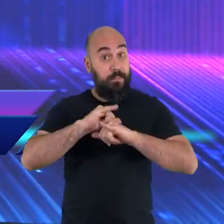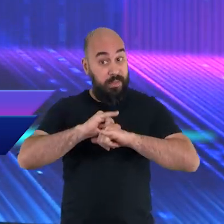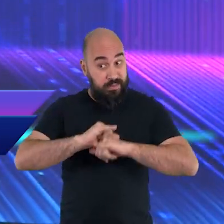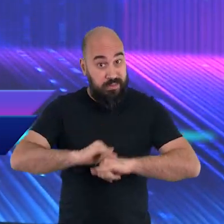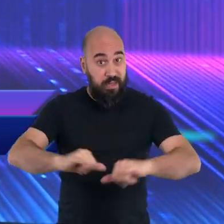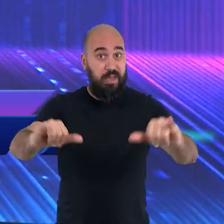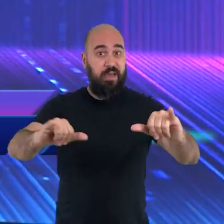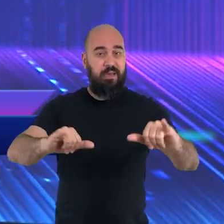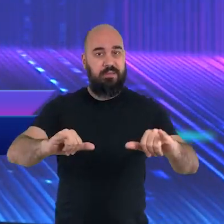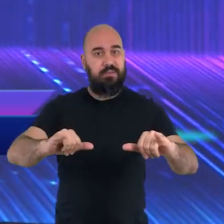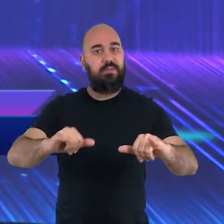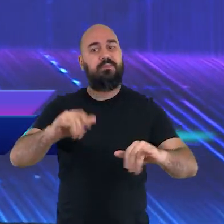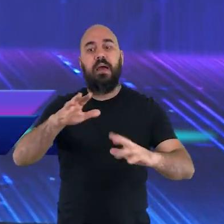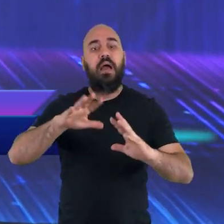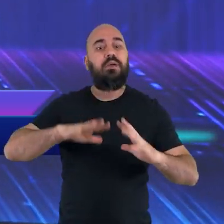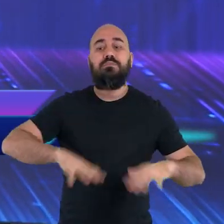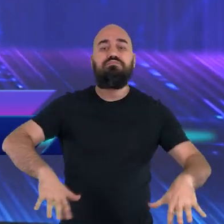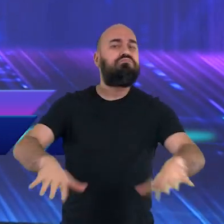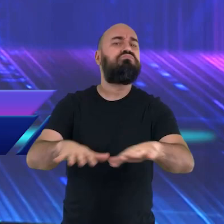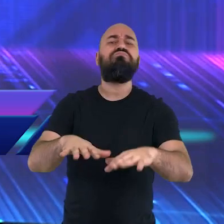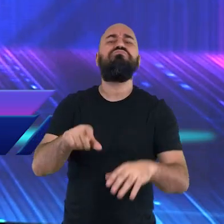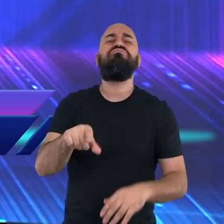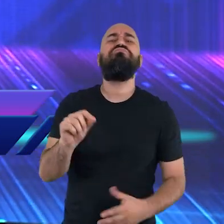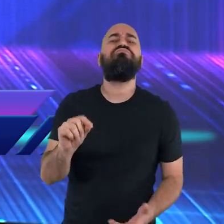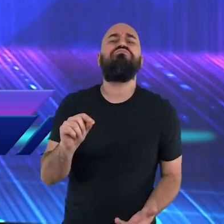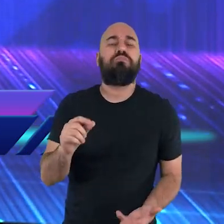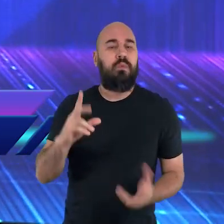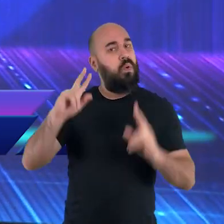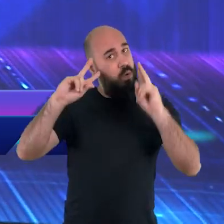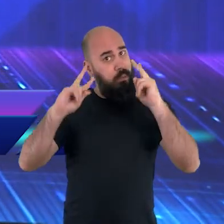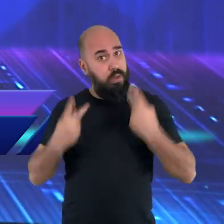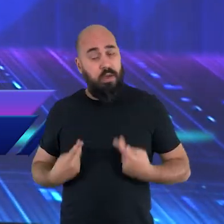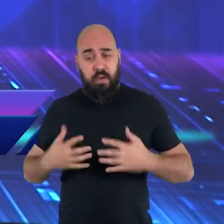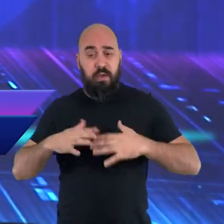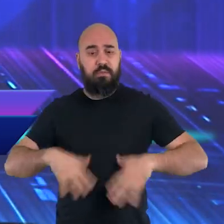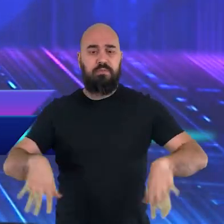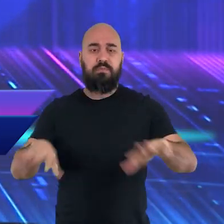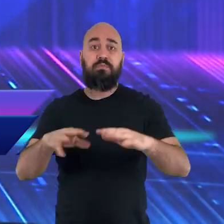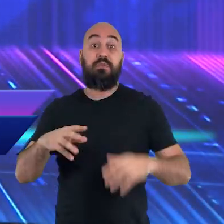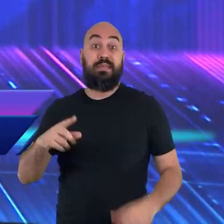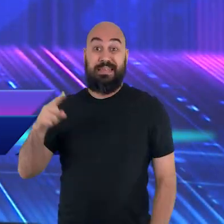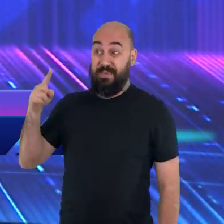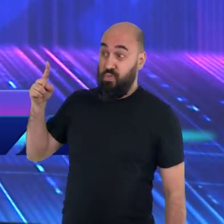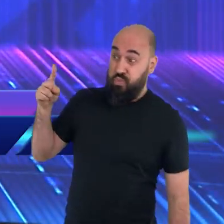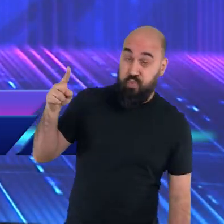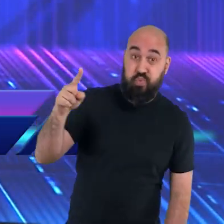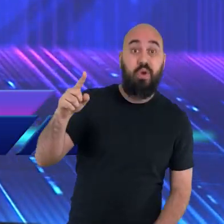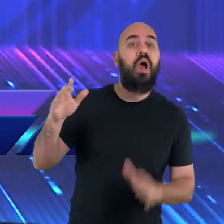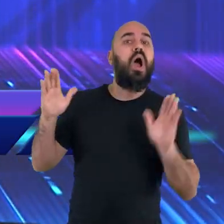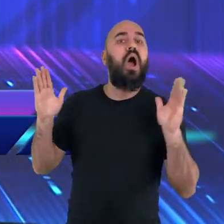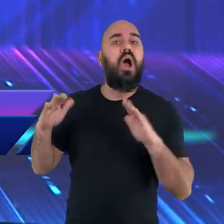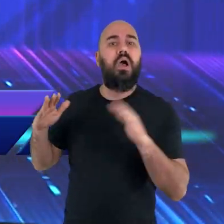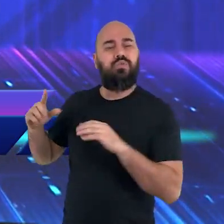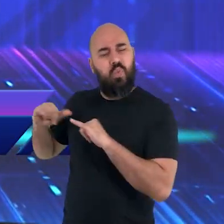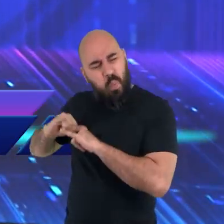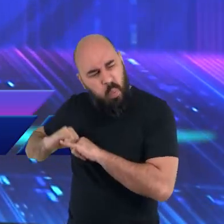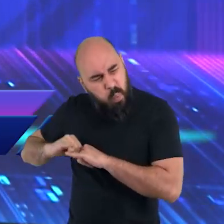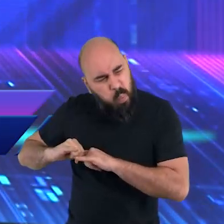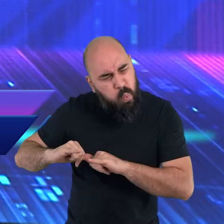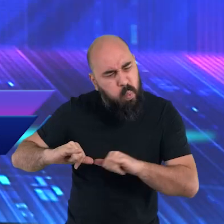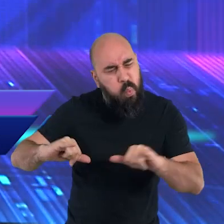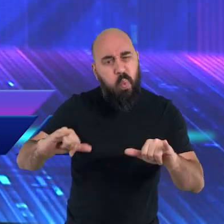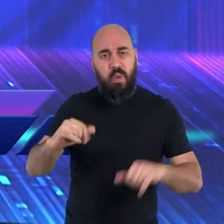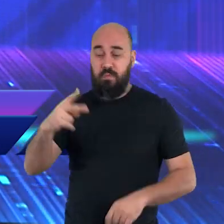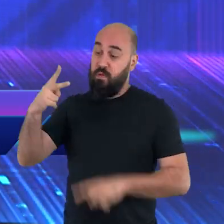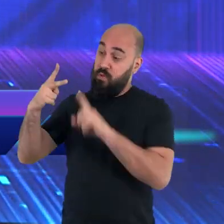mundo. São três anjos que voam pelo meio do céu. Esses três anjos, eles apresentam uma mensagem